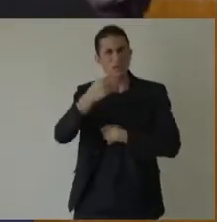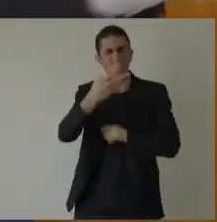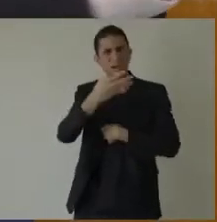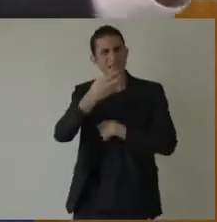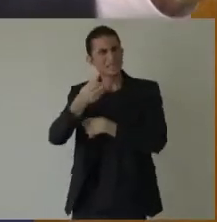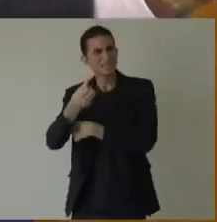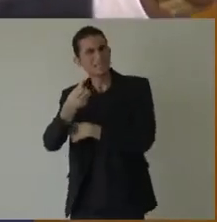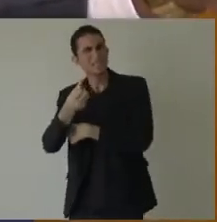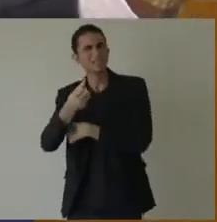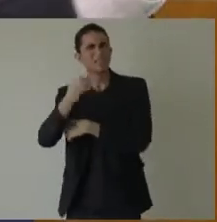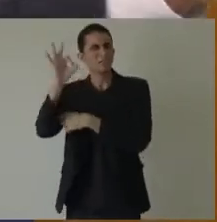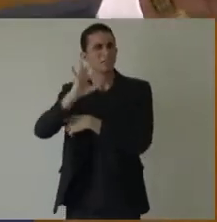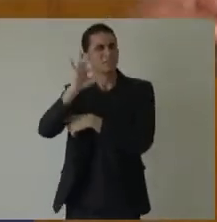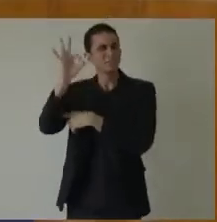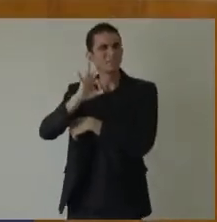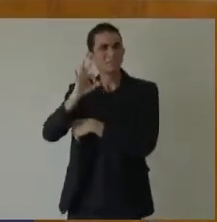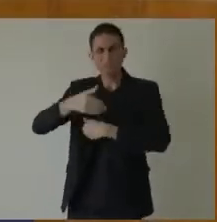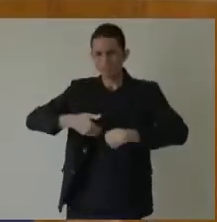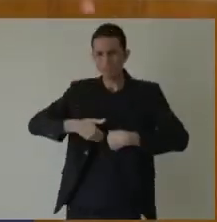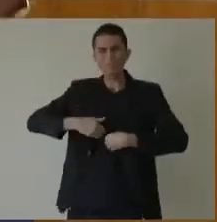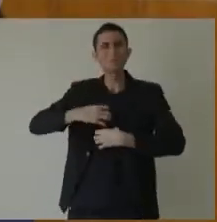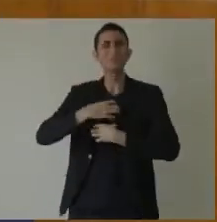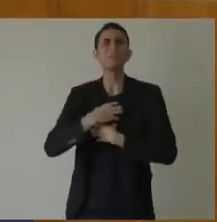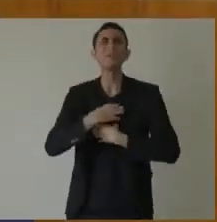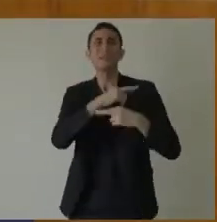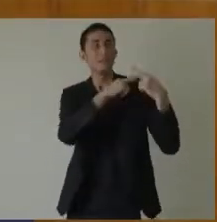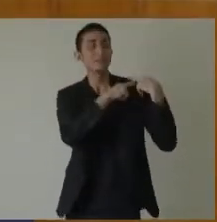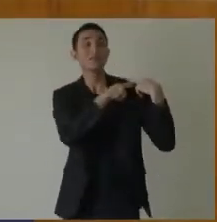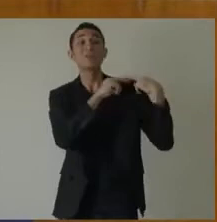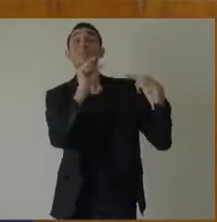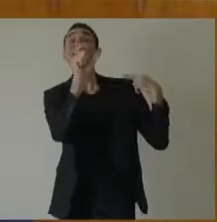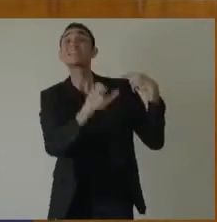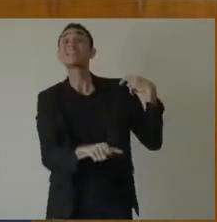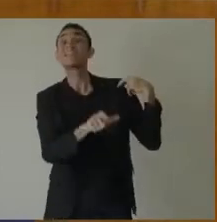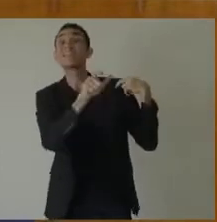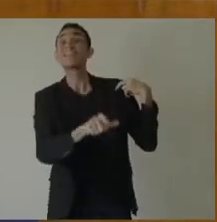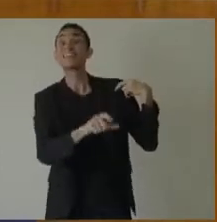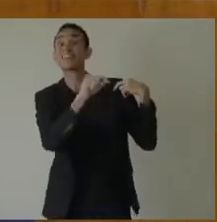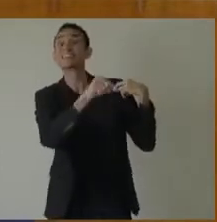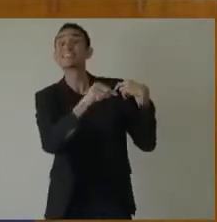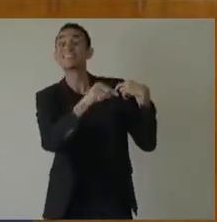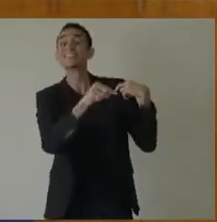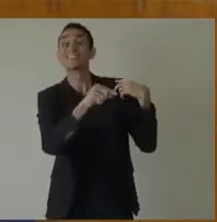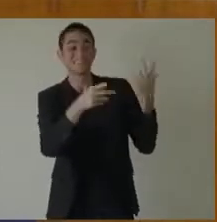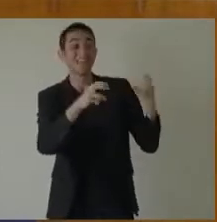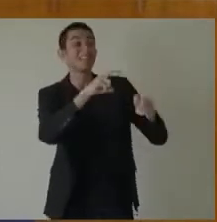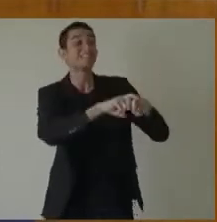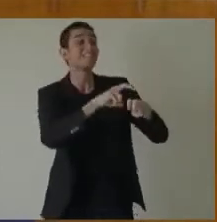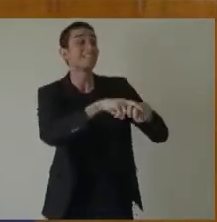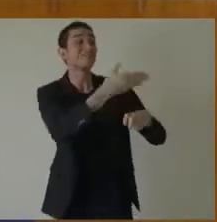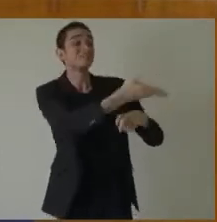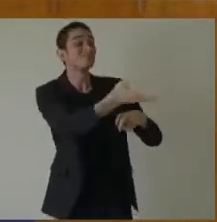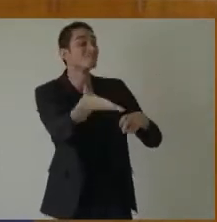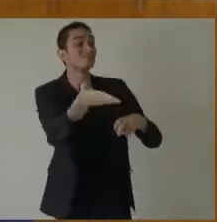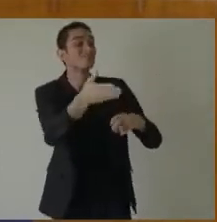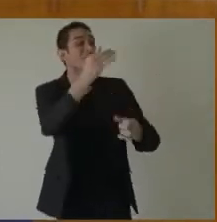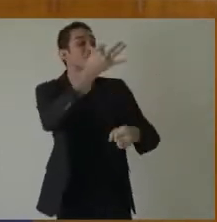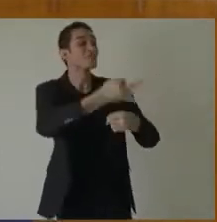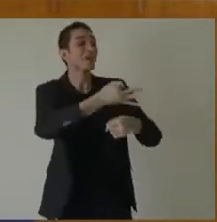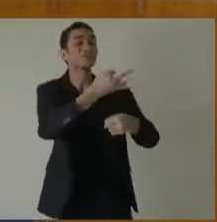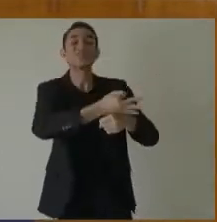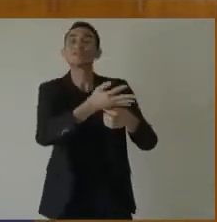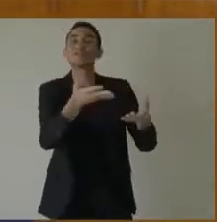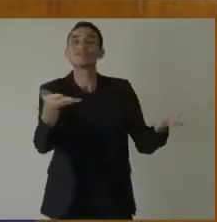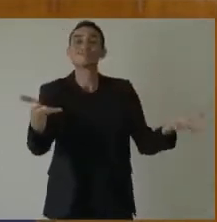não está naquela cadeira ali, que deveria estar ali, que está governando esse Estado. Antônio Denário, você é uma vergonha para o meu